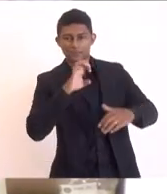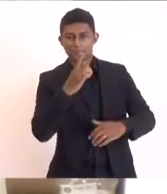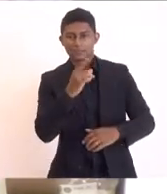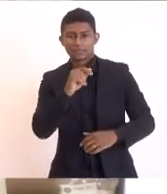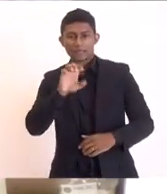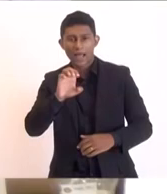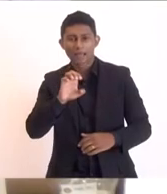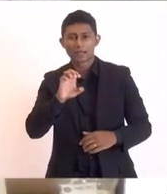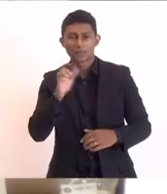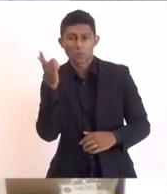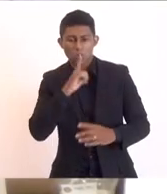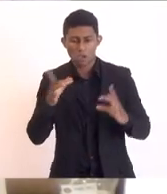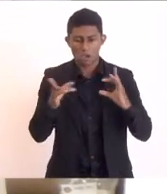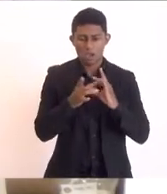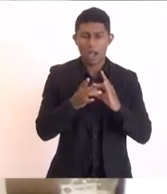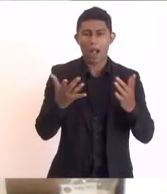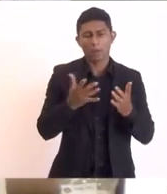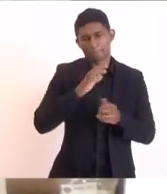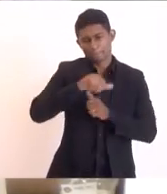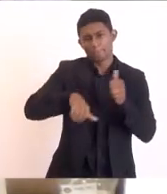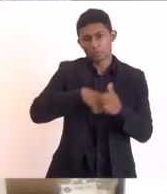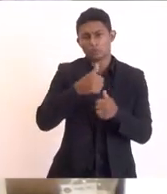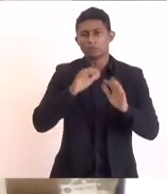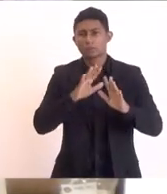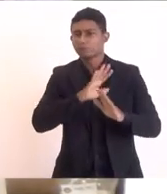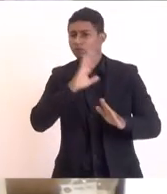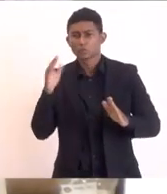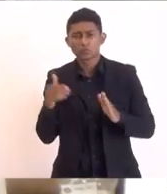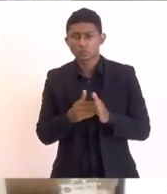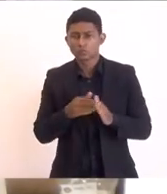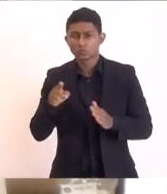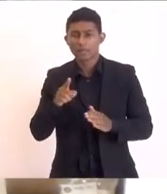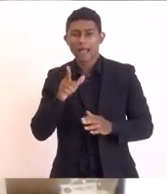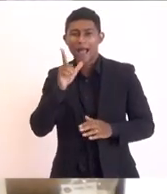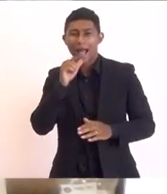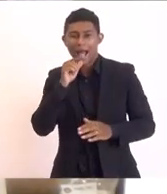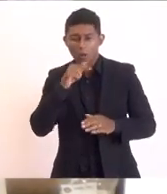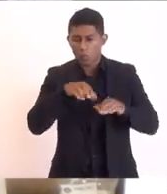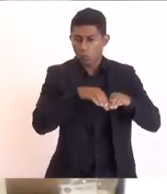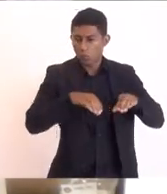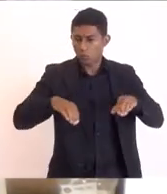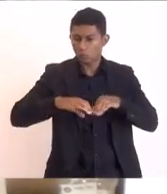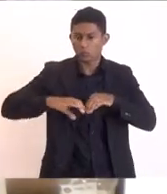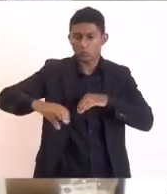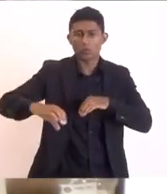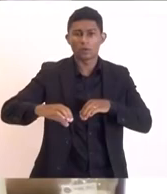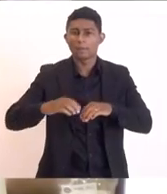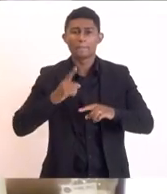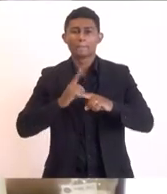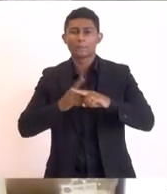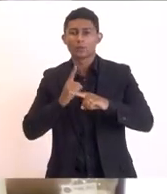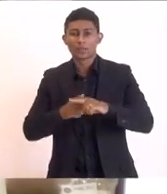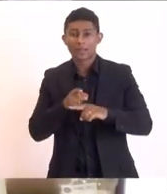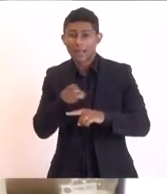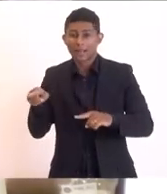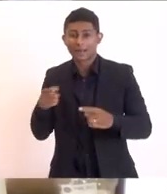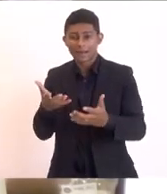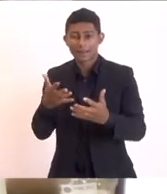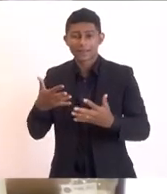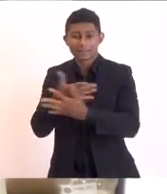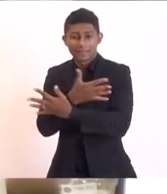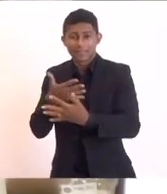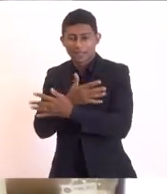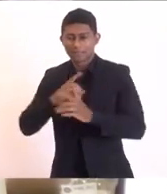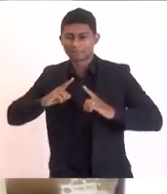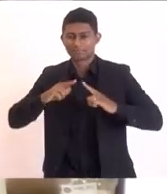que mudar o rumo, mas todo projeto de abastecimento de água de Maricá dialogava com o fundo da cidade e a perspectiva da cidade ser um agente dessa dimensão.